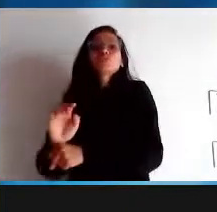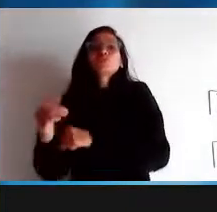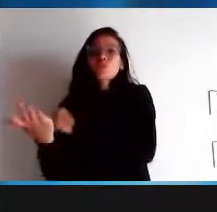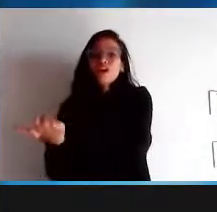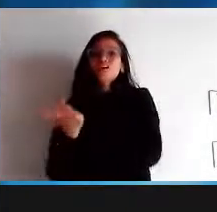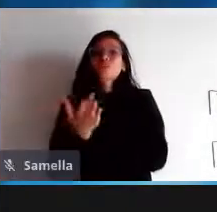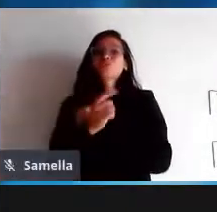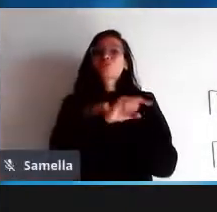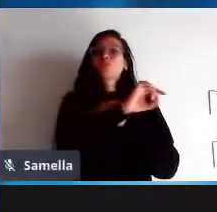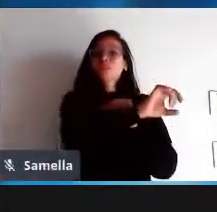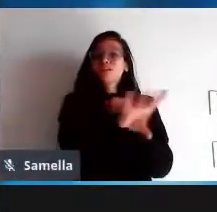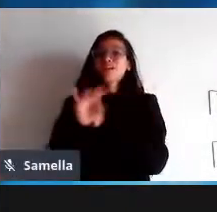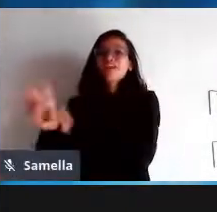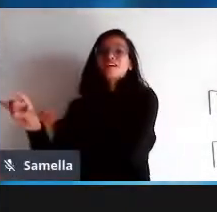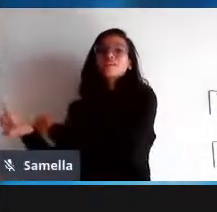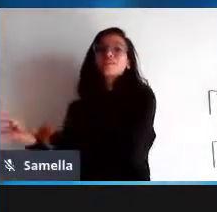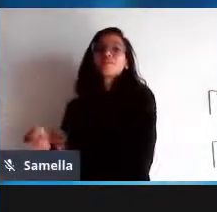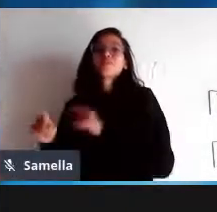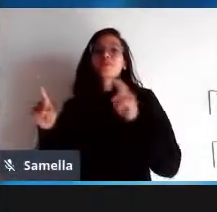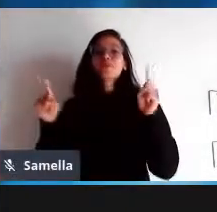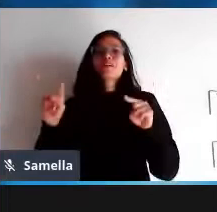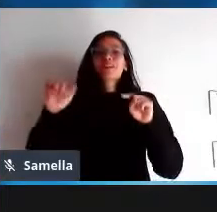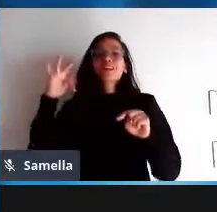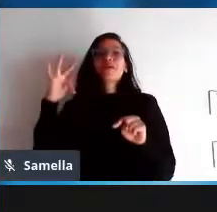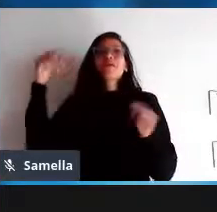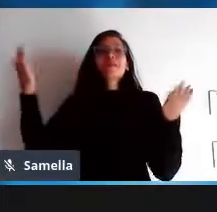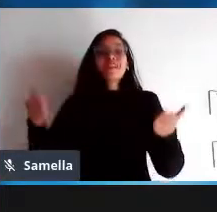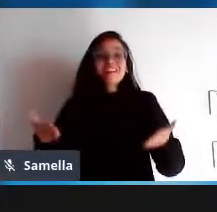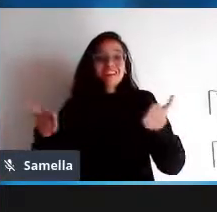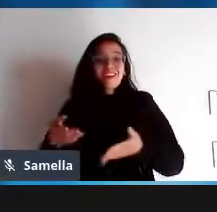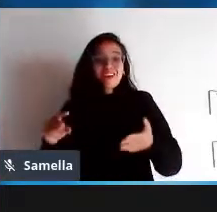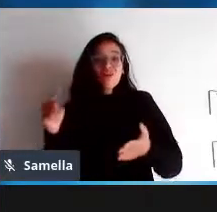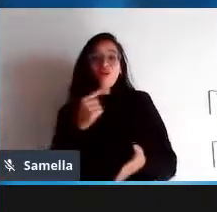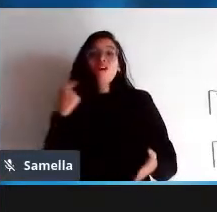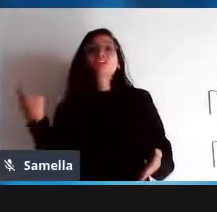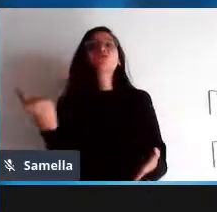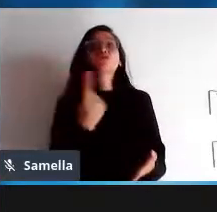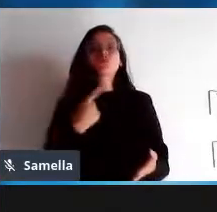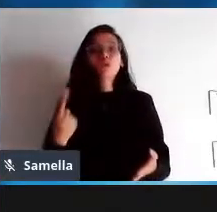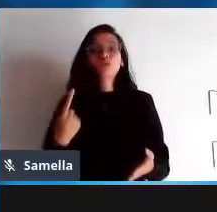de você ter esse software à sua disposição como software livre